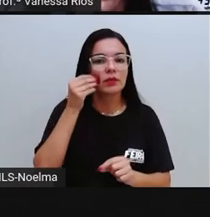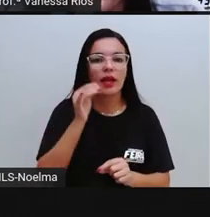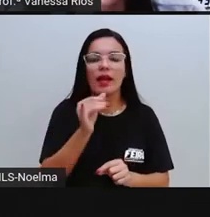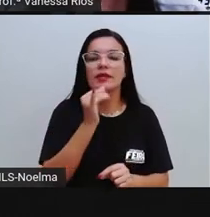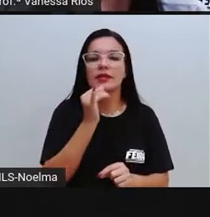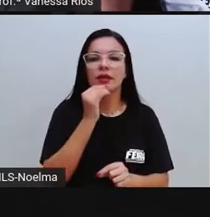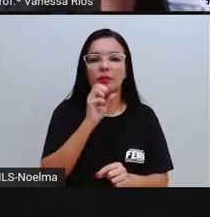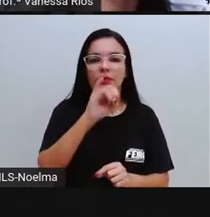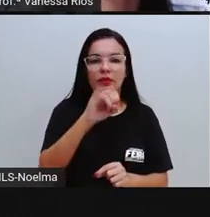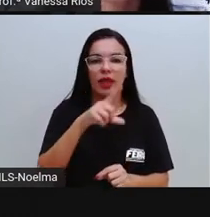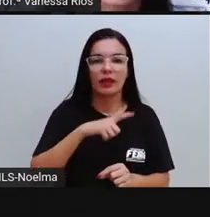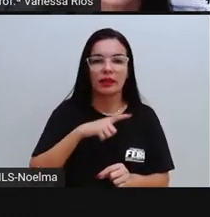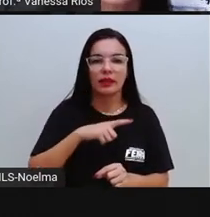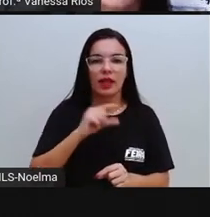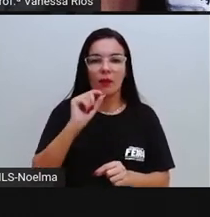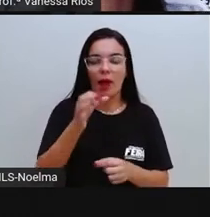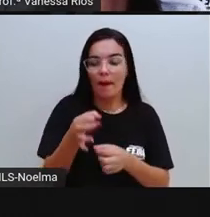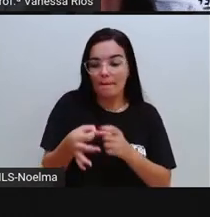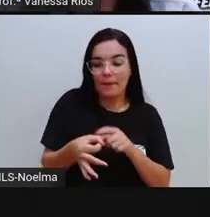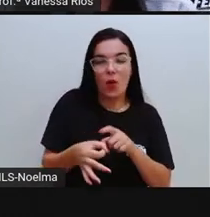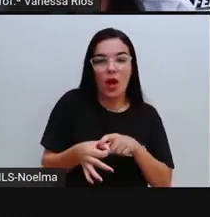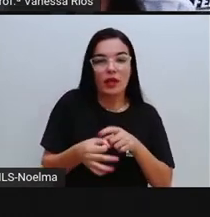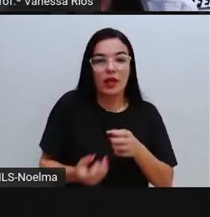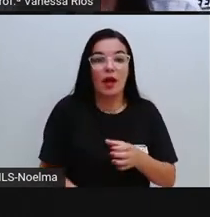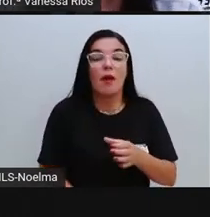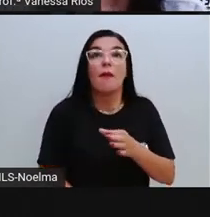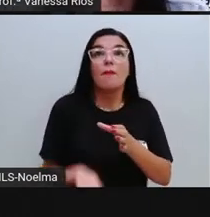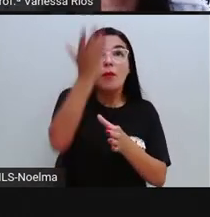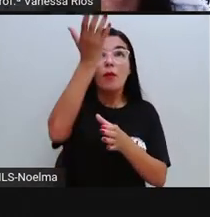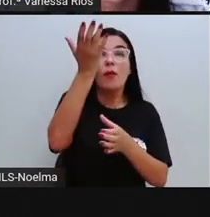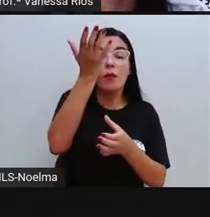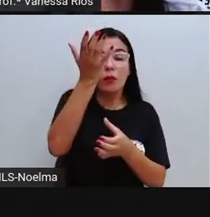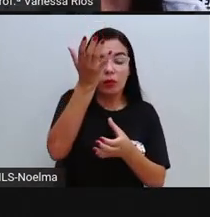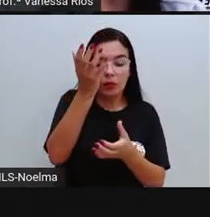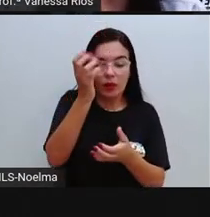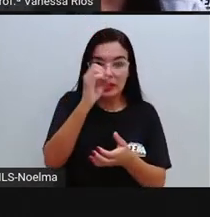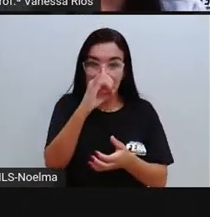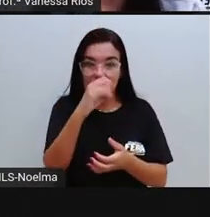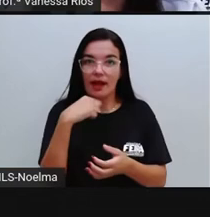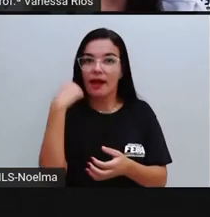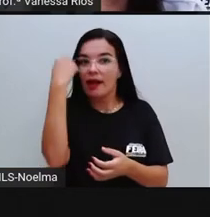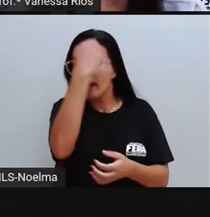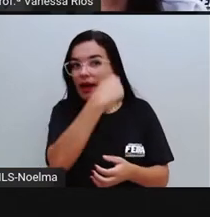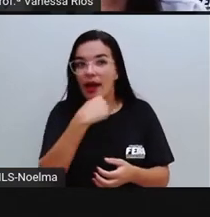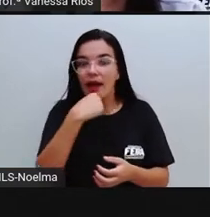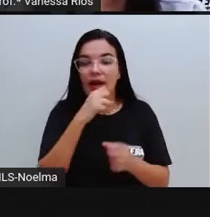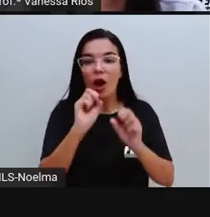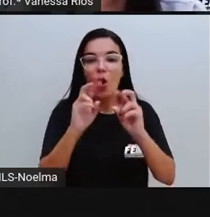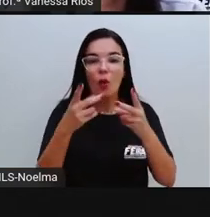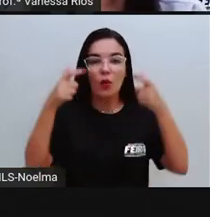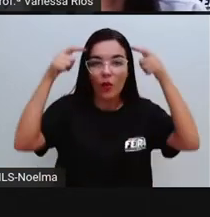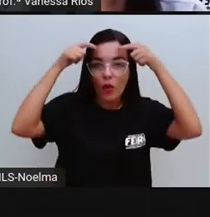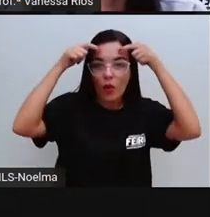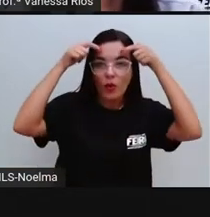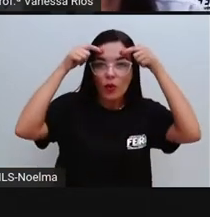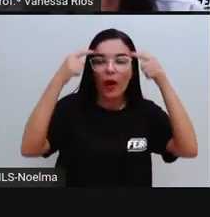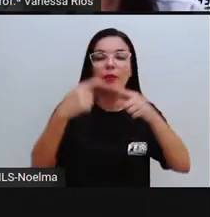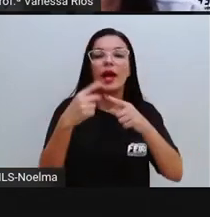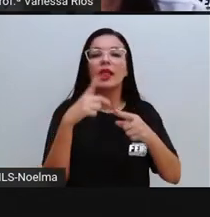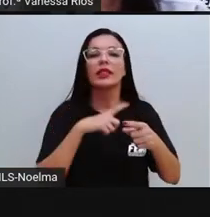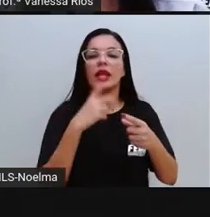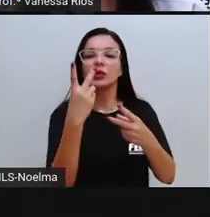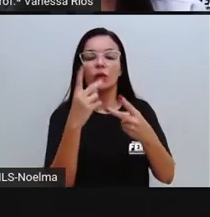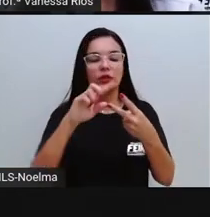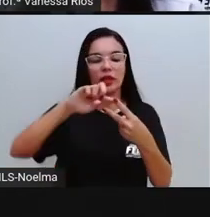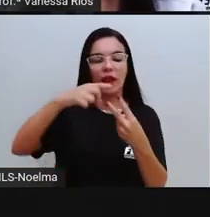moeda, o espaço amostral é dado por cara ou coroa. Porque a moeda tem dois lados,